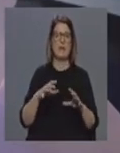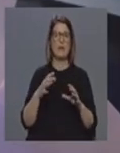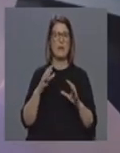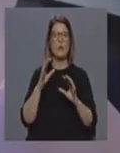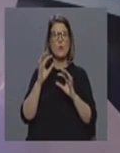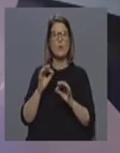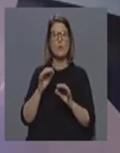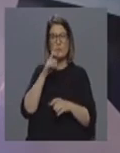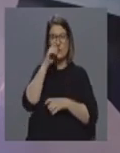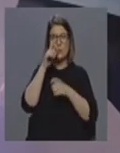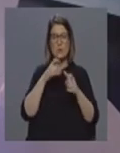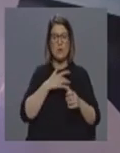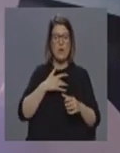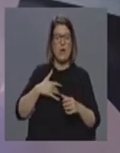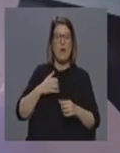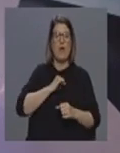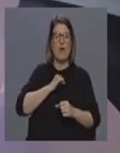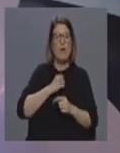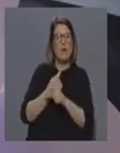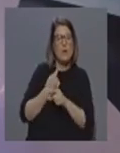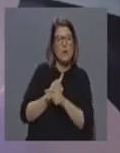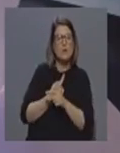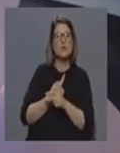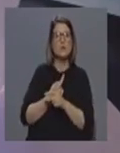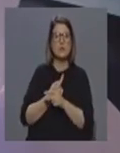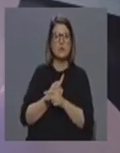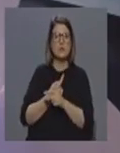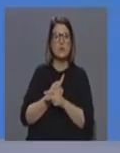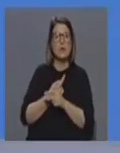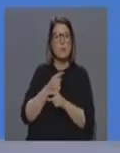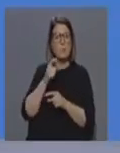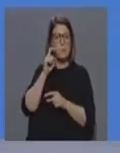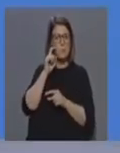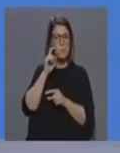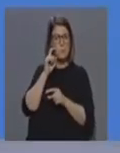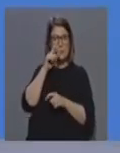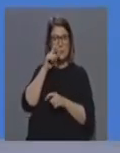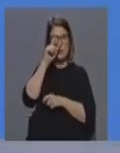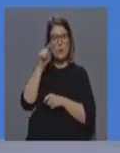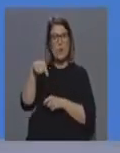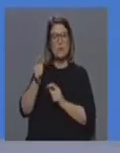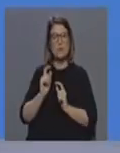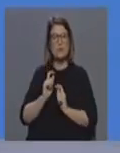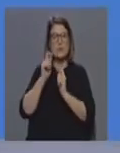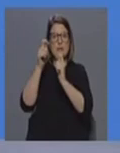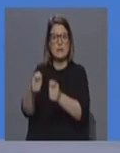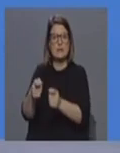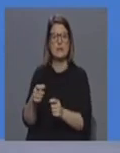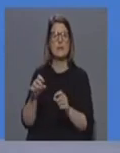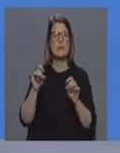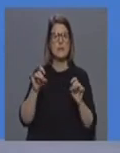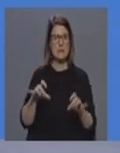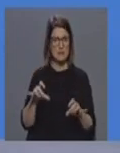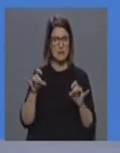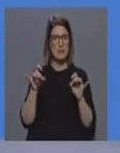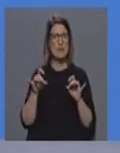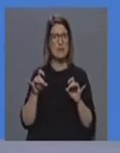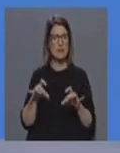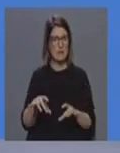sintomatologia de nos protegermos e evitarmos a transmissão aos outros, o termos